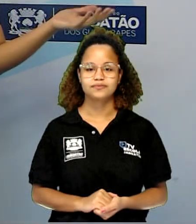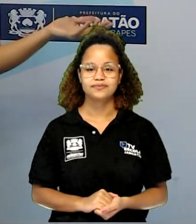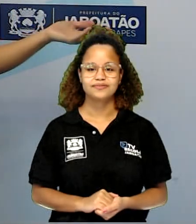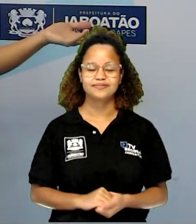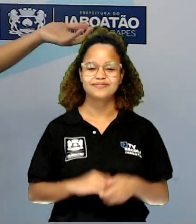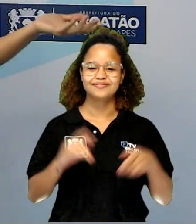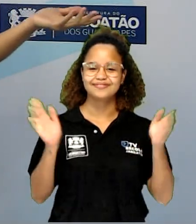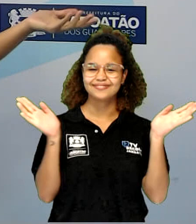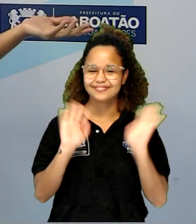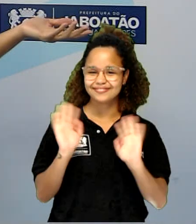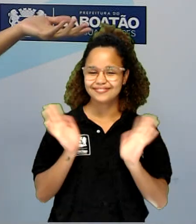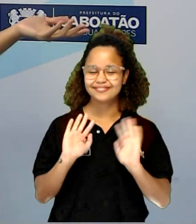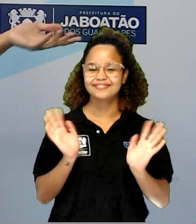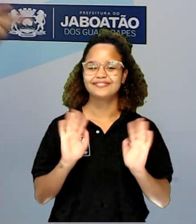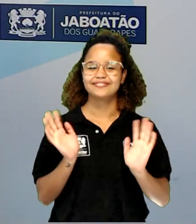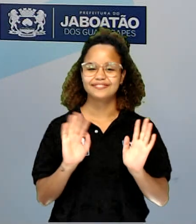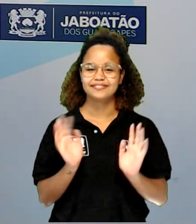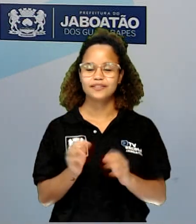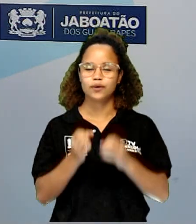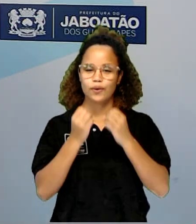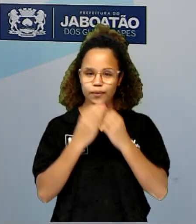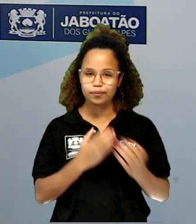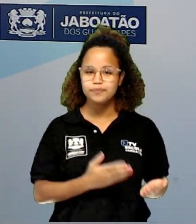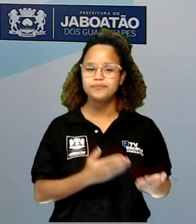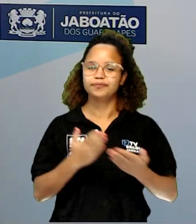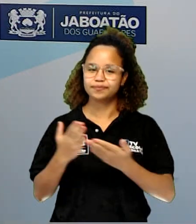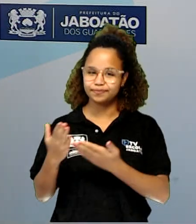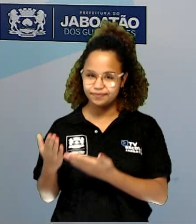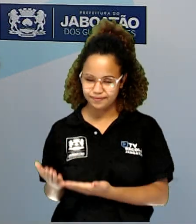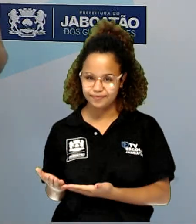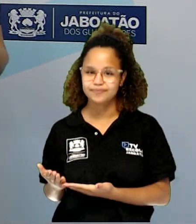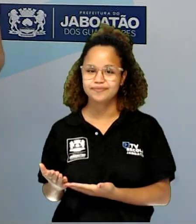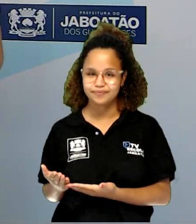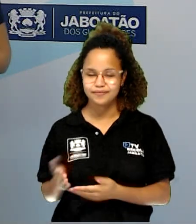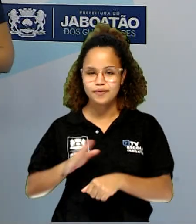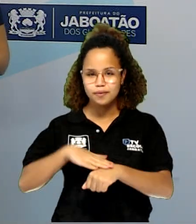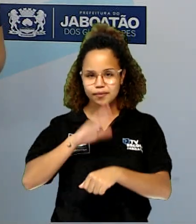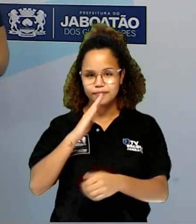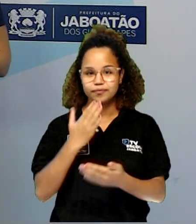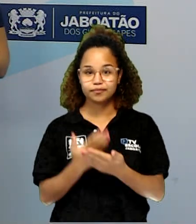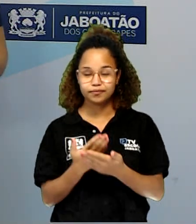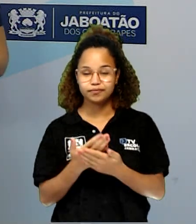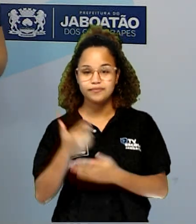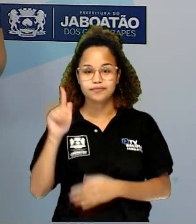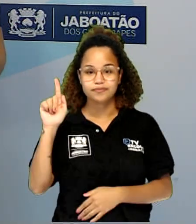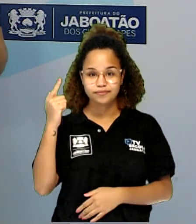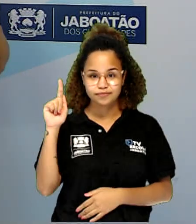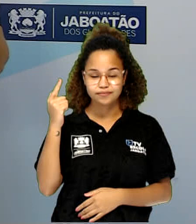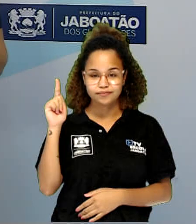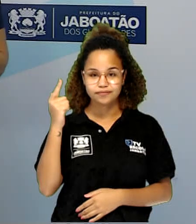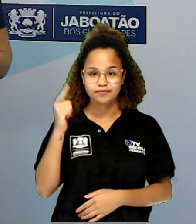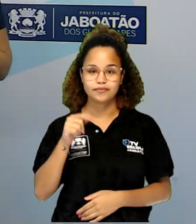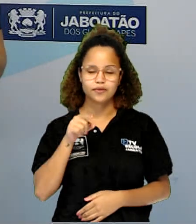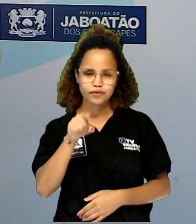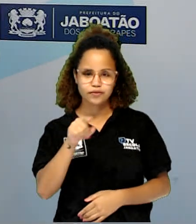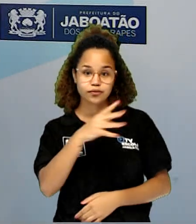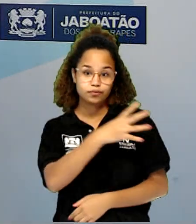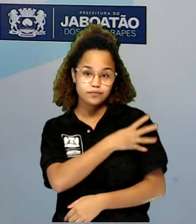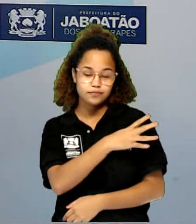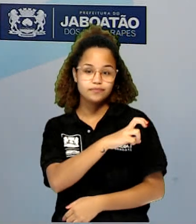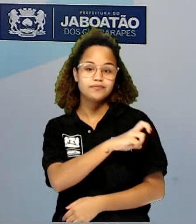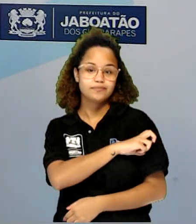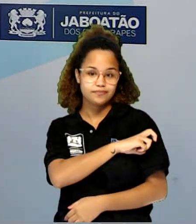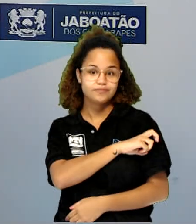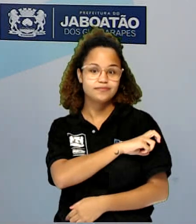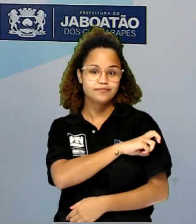Olá, estudantes! Sejam todos muito bem-vindos a mais uma aula de Geografia. Você é do quarto e quinto